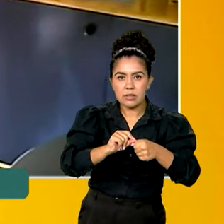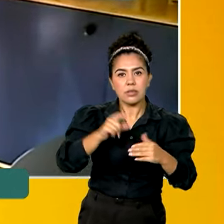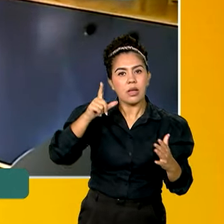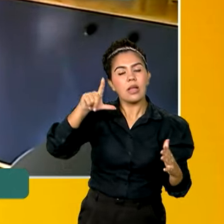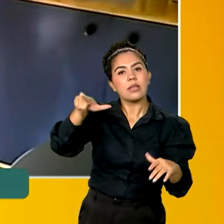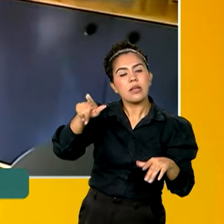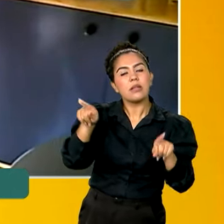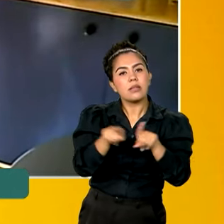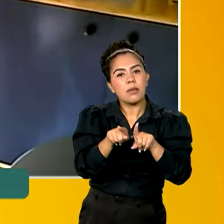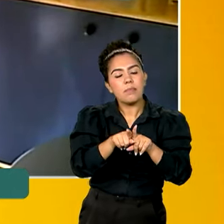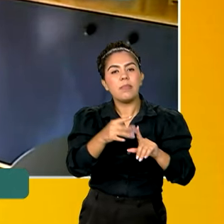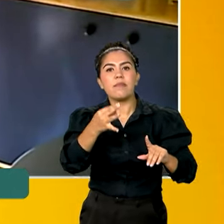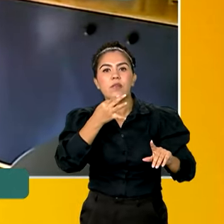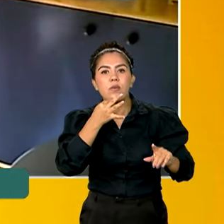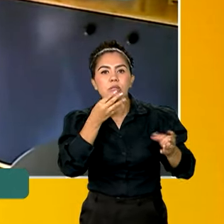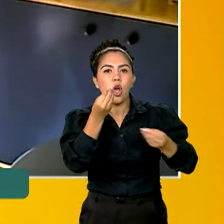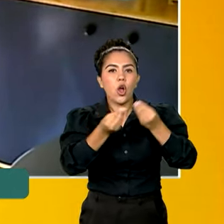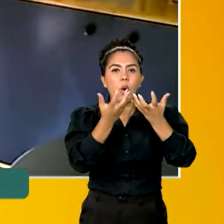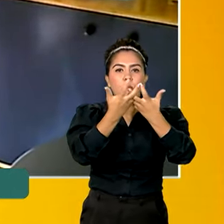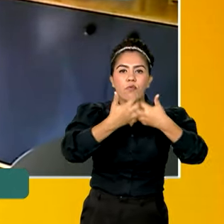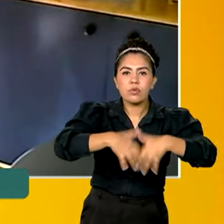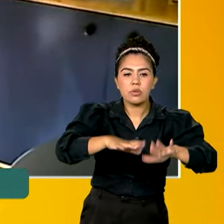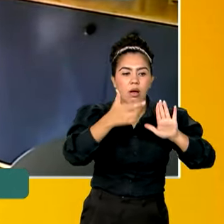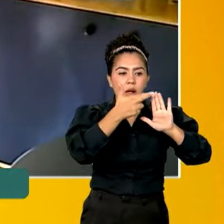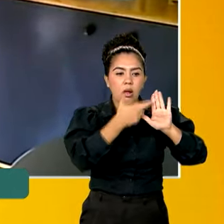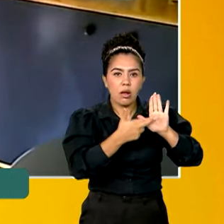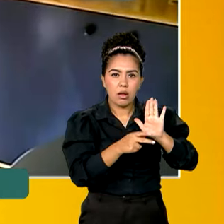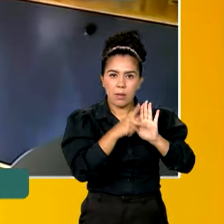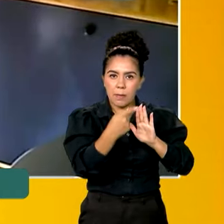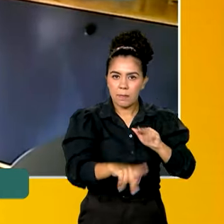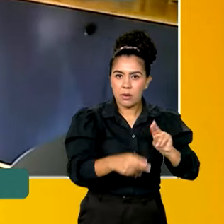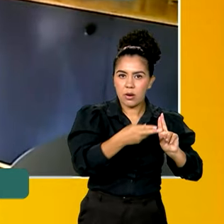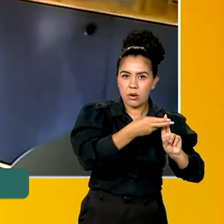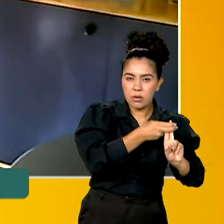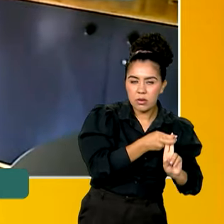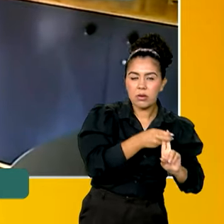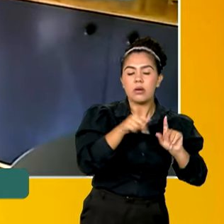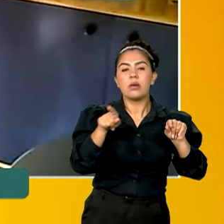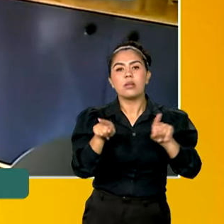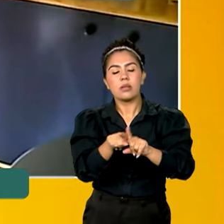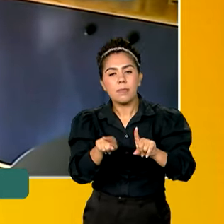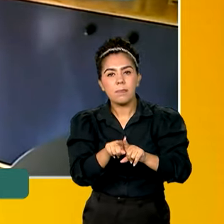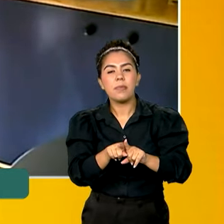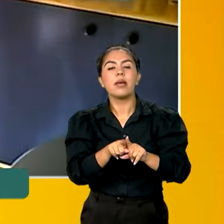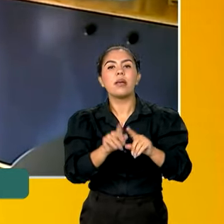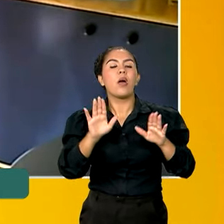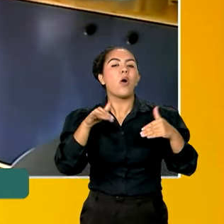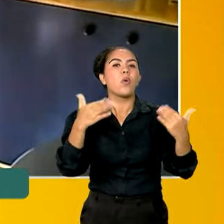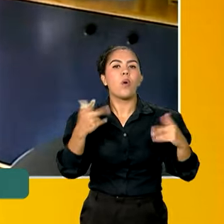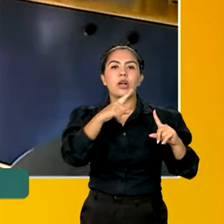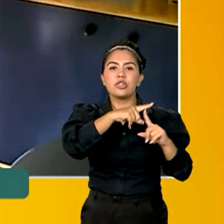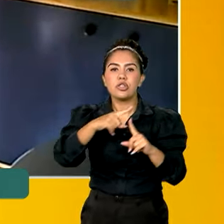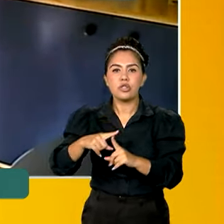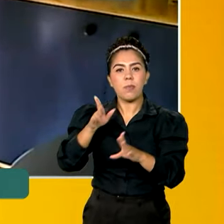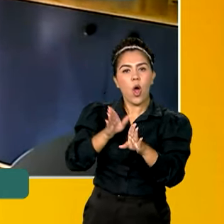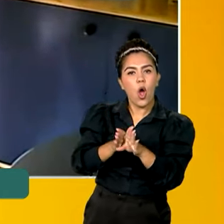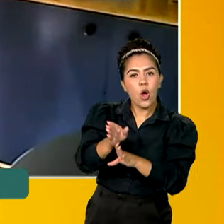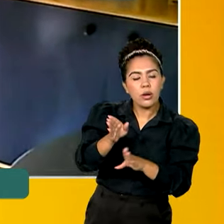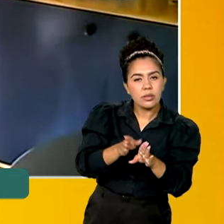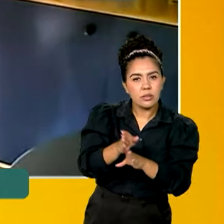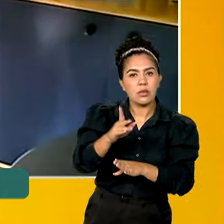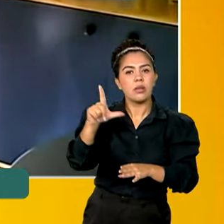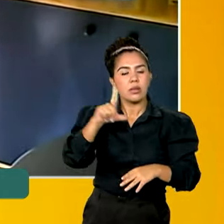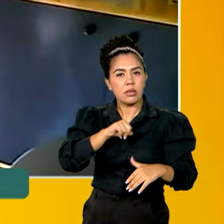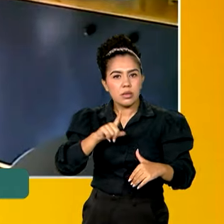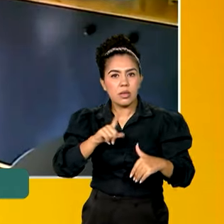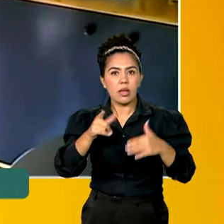protocolos do Sistema Único de Saúde, sobre a organização do Sistema Único de Saúde, de quais são as orientações nacionalmente para